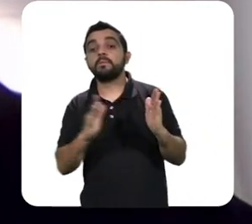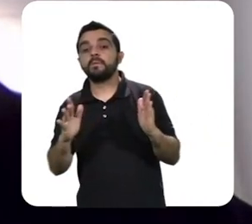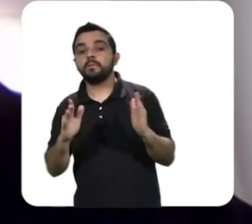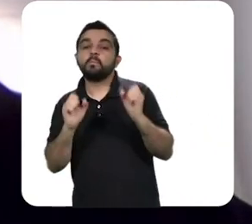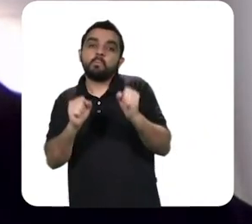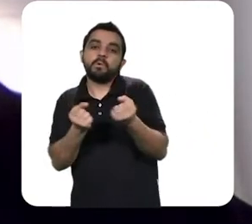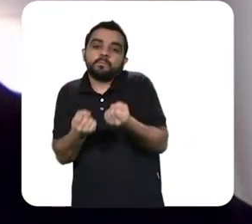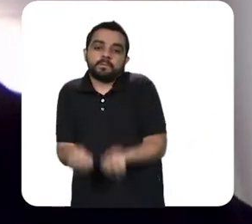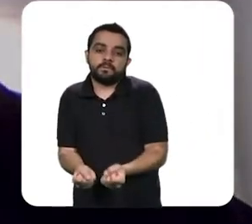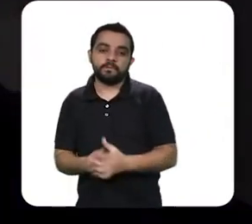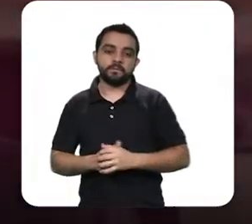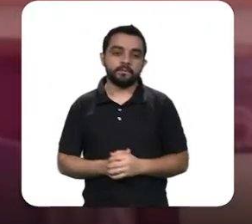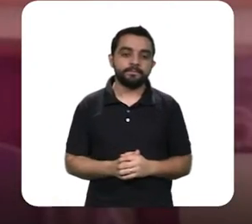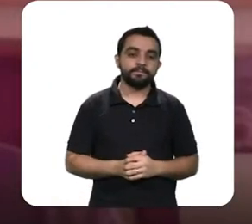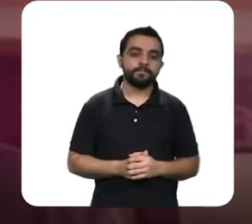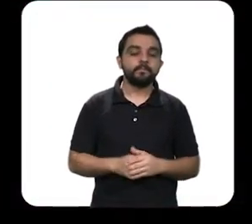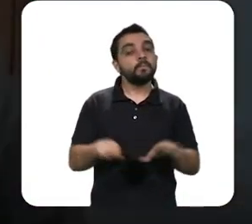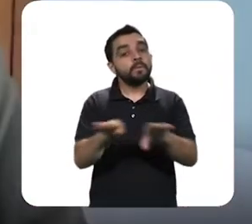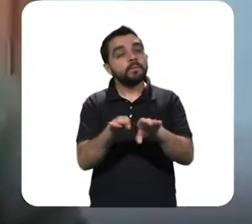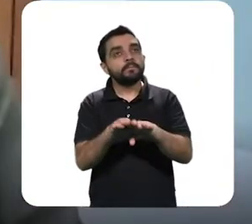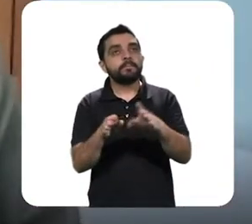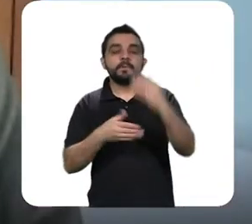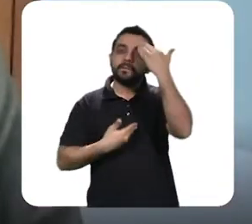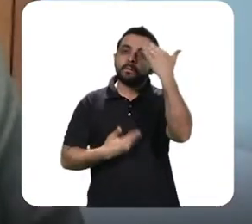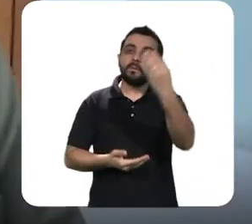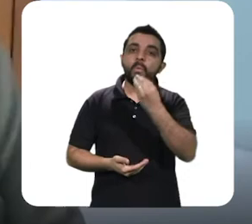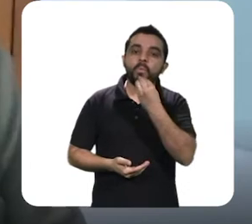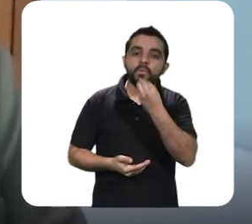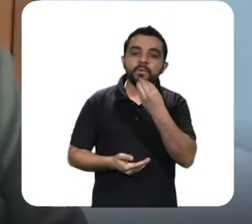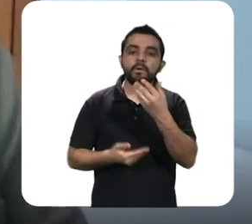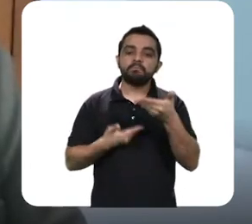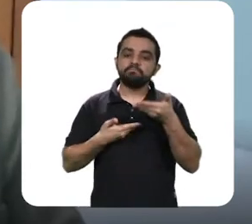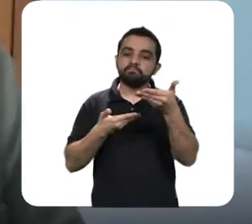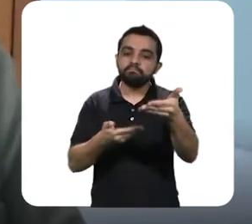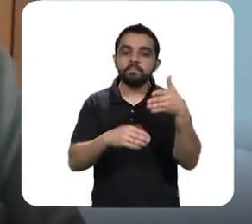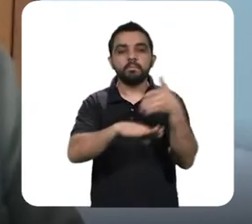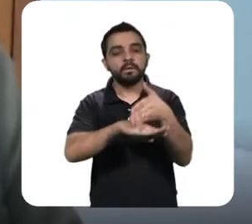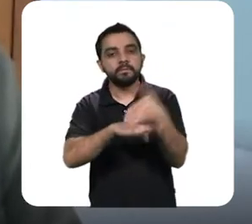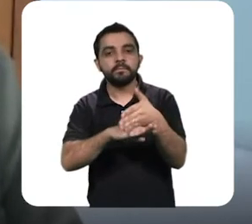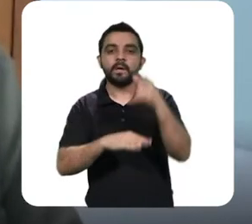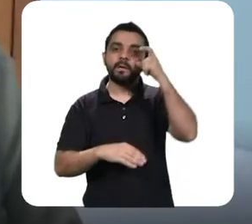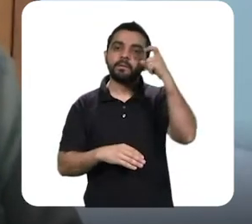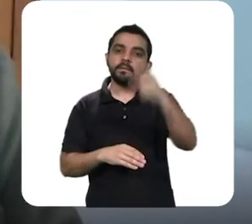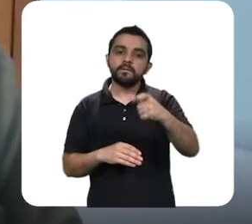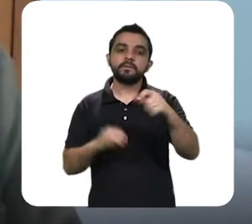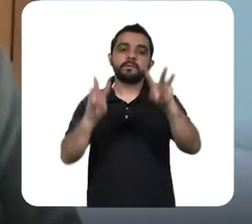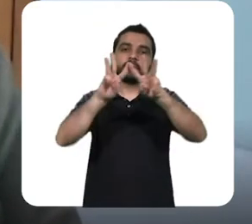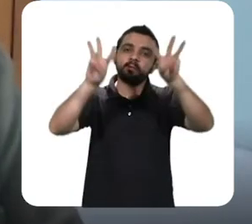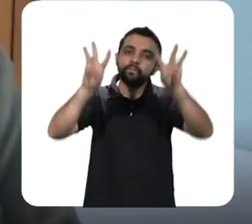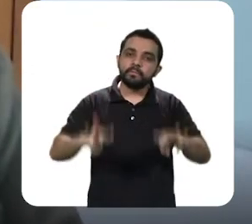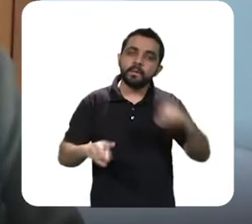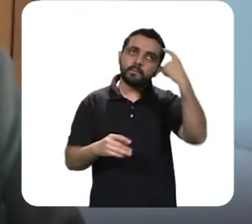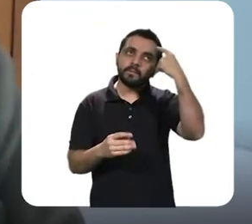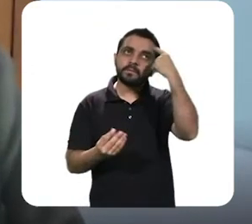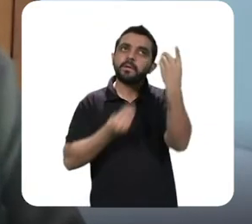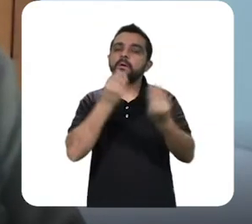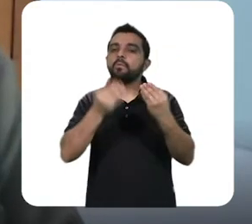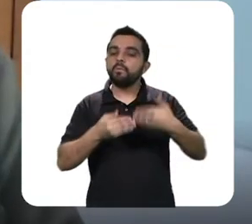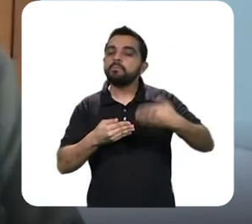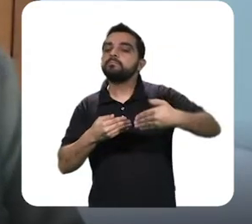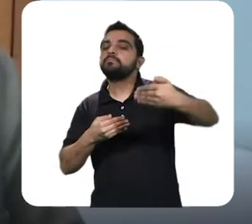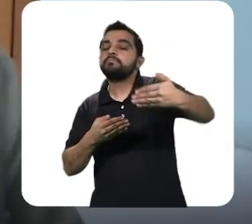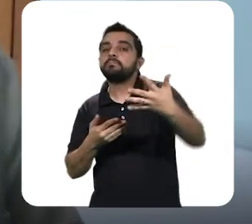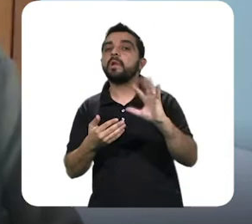Então, tá, agradeço também pelo convite e a oportunidade de poder participar desse debate, acho que é uma iniciativa interessante da